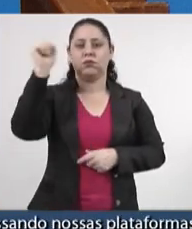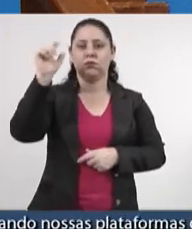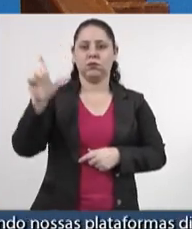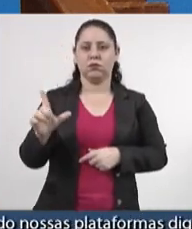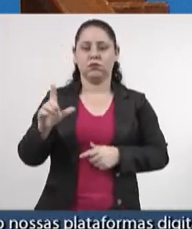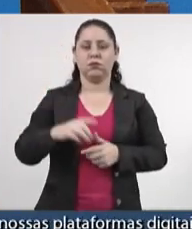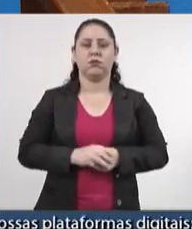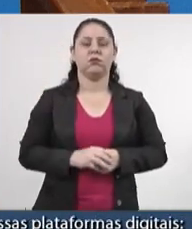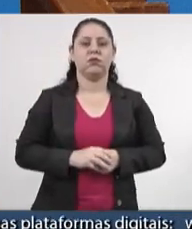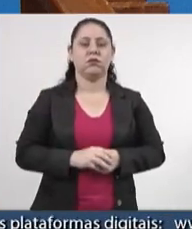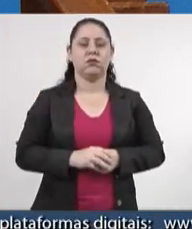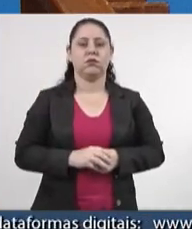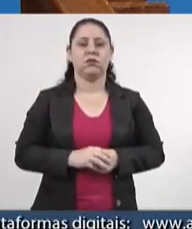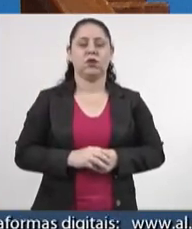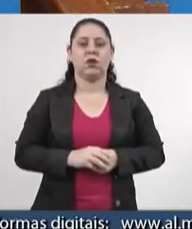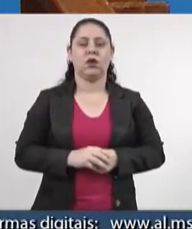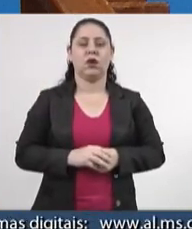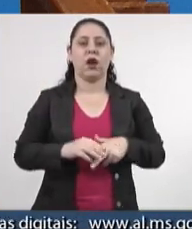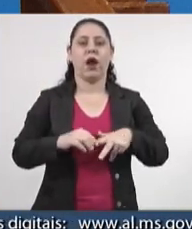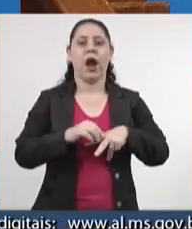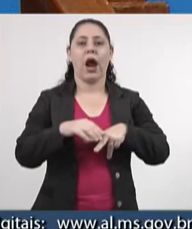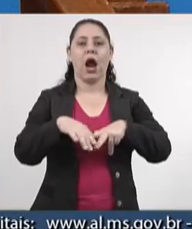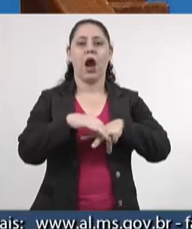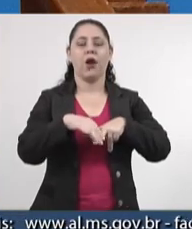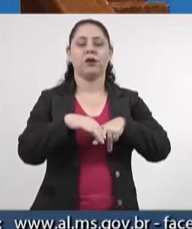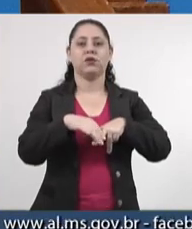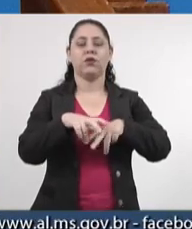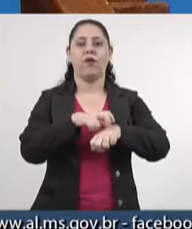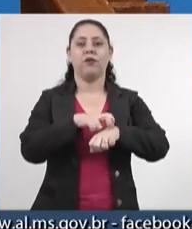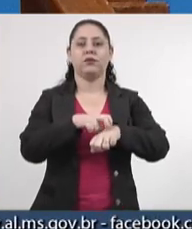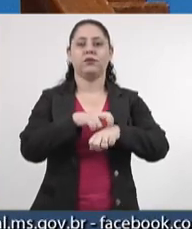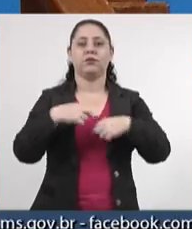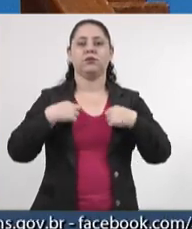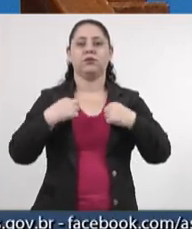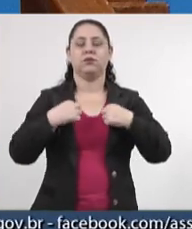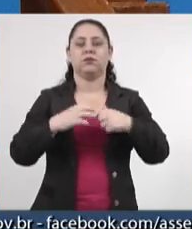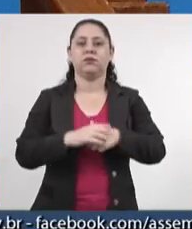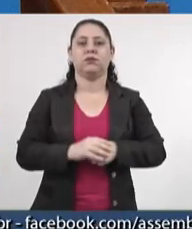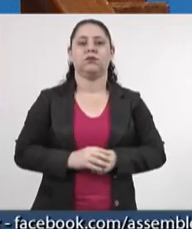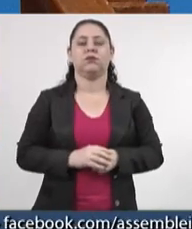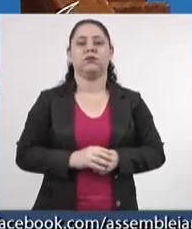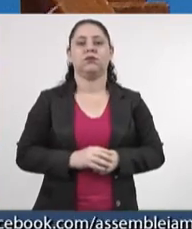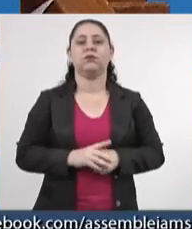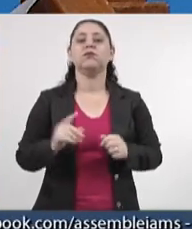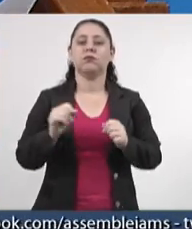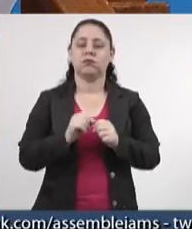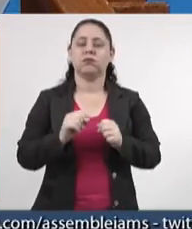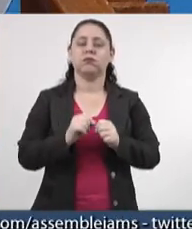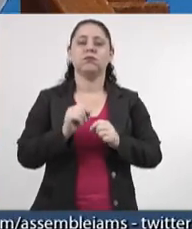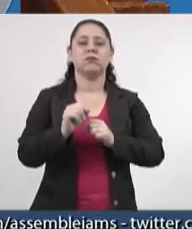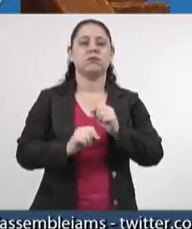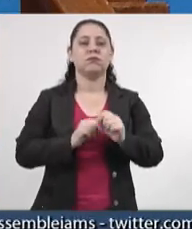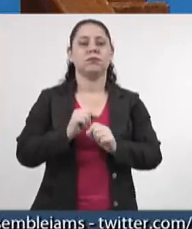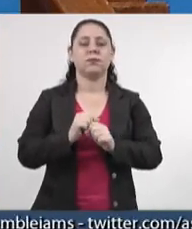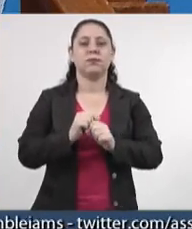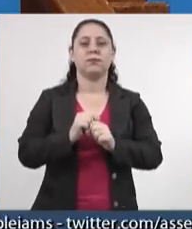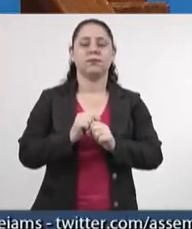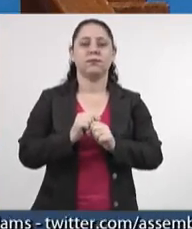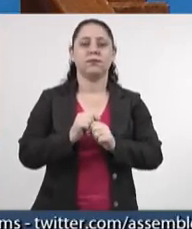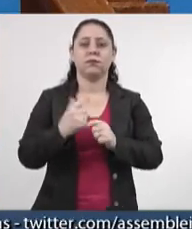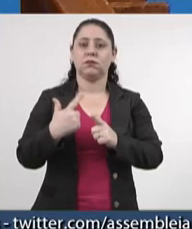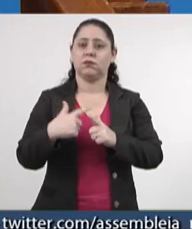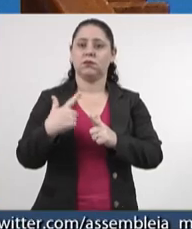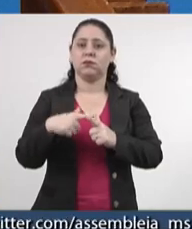da sua calça e verde da sua camisa e fez questão de erguer, porque